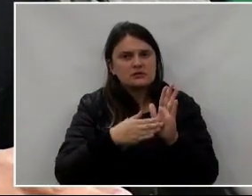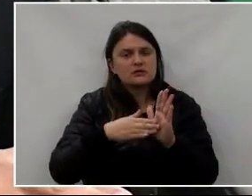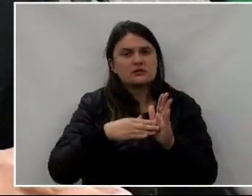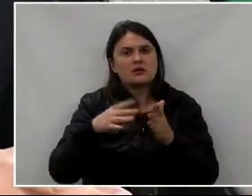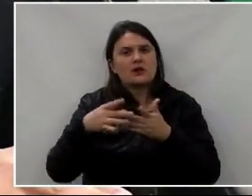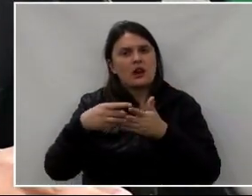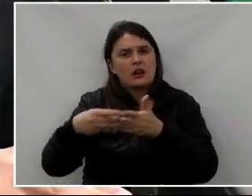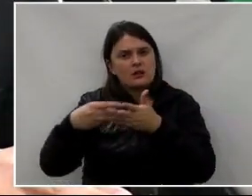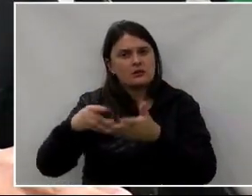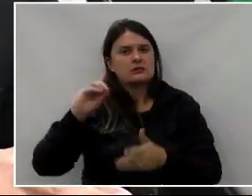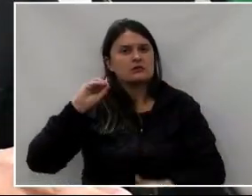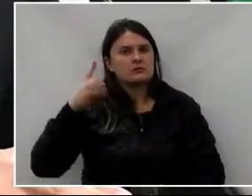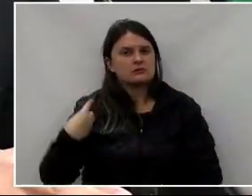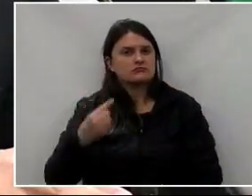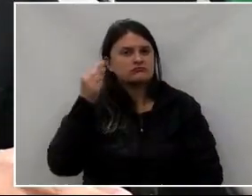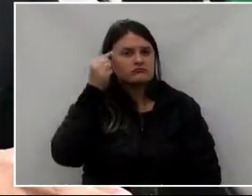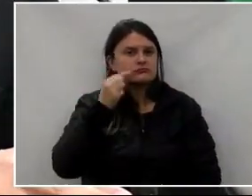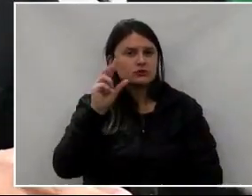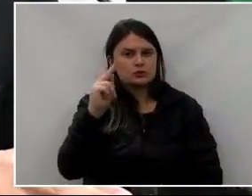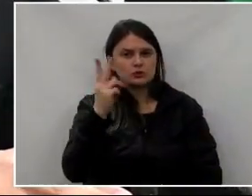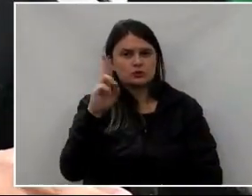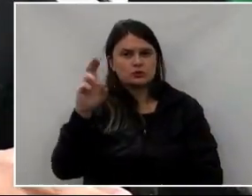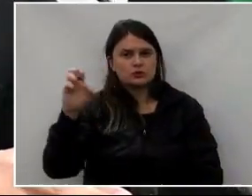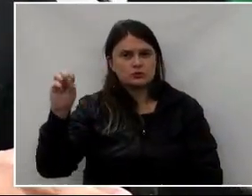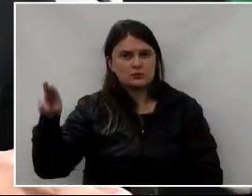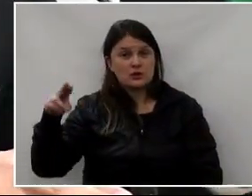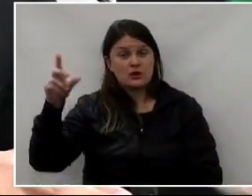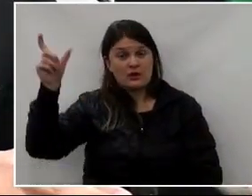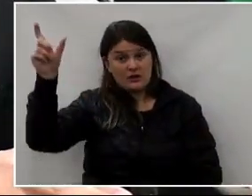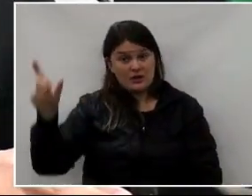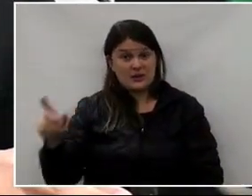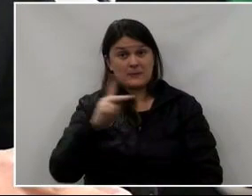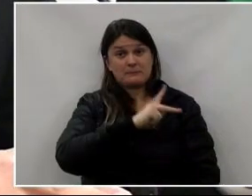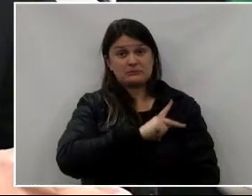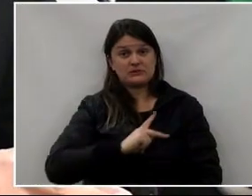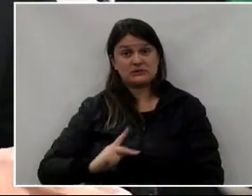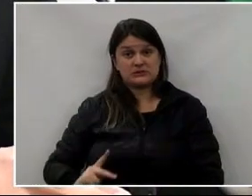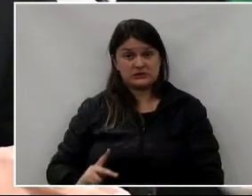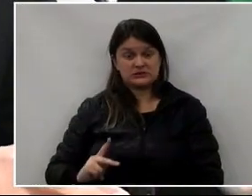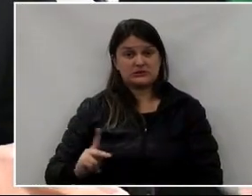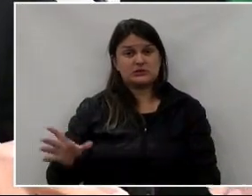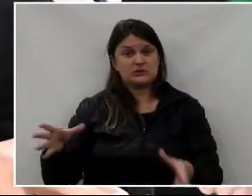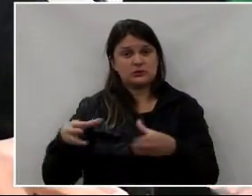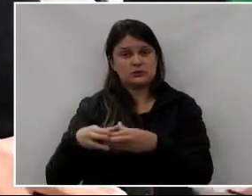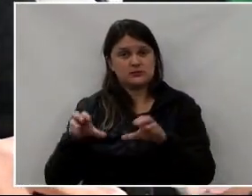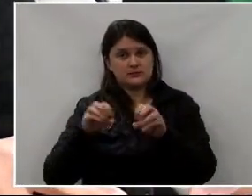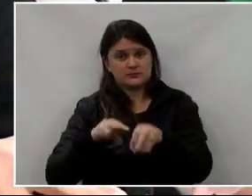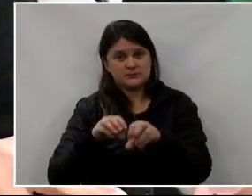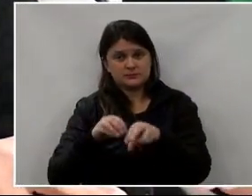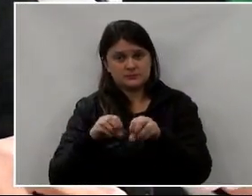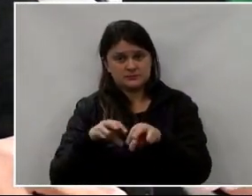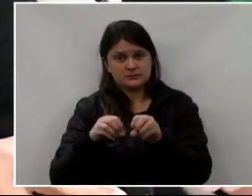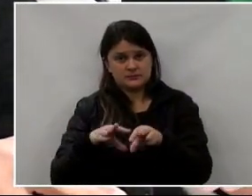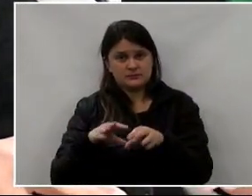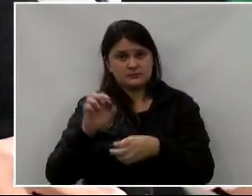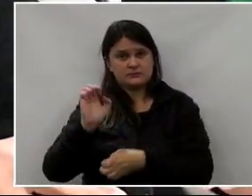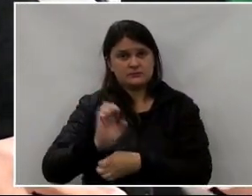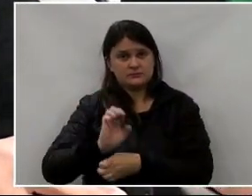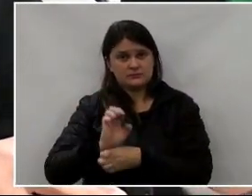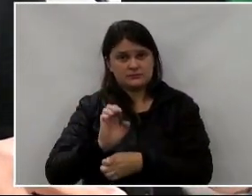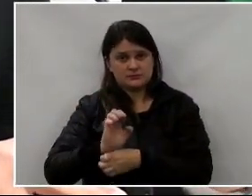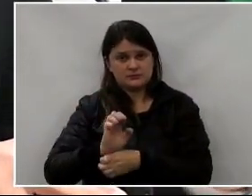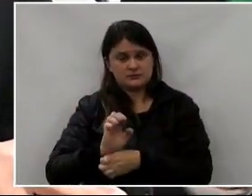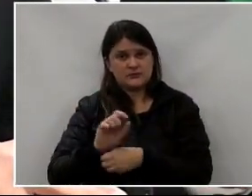líder do governo, o deputado Lúcio Embacri, para que pudesse ele, como presidente, inclusive, da Comissão de Educação no Estado,